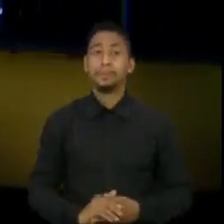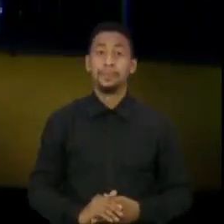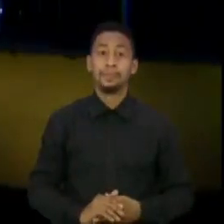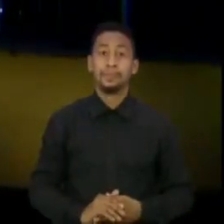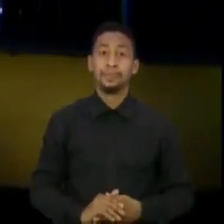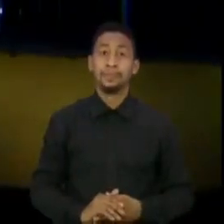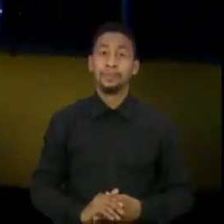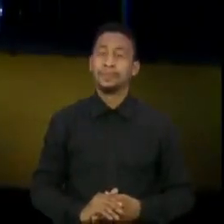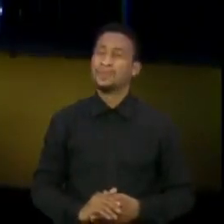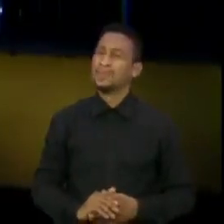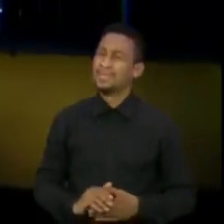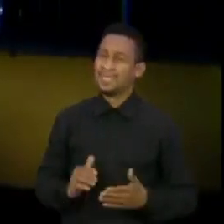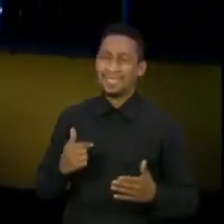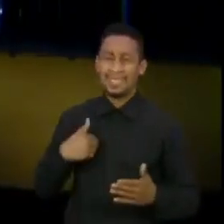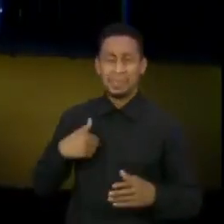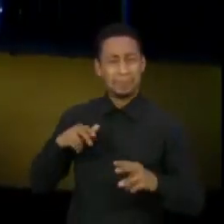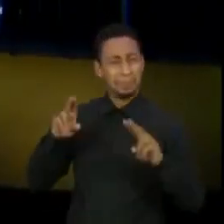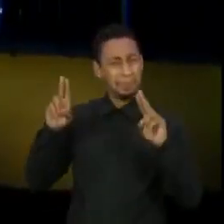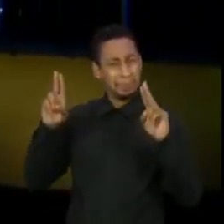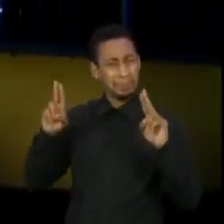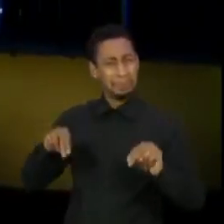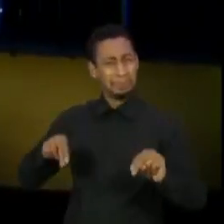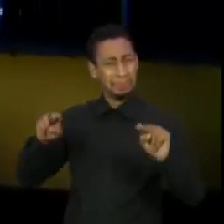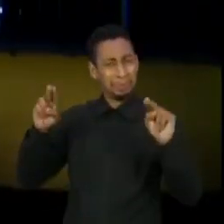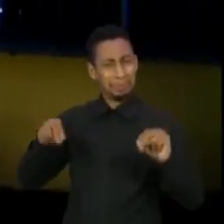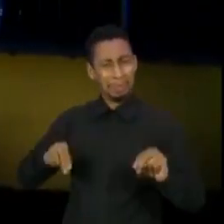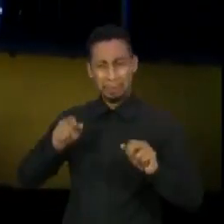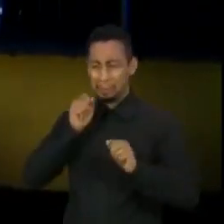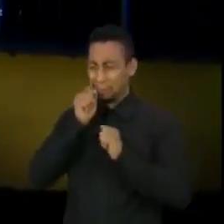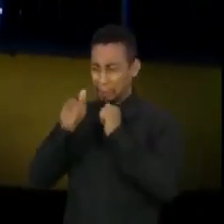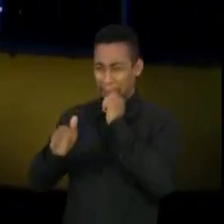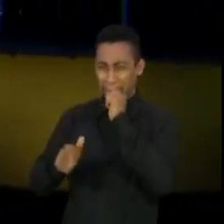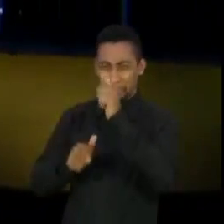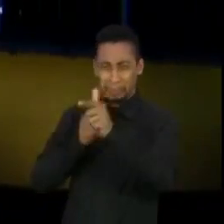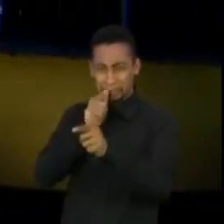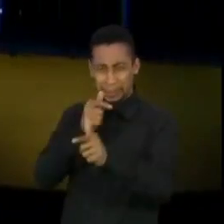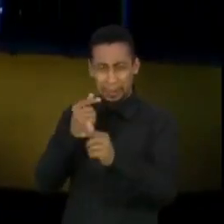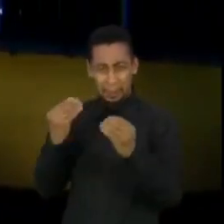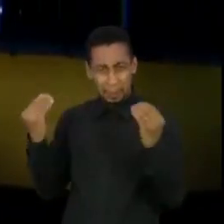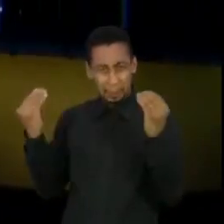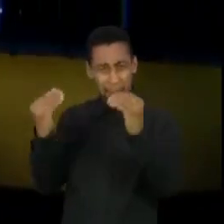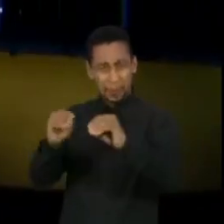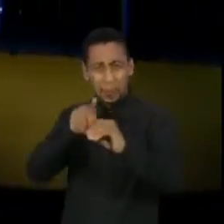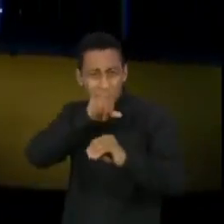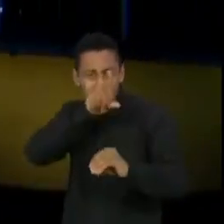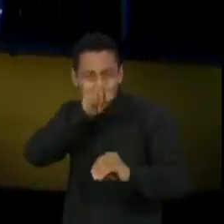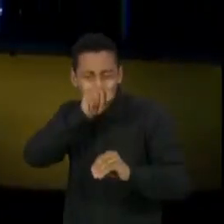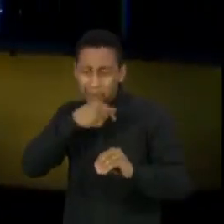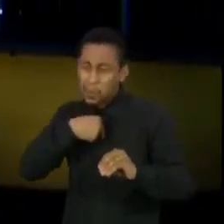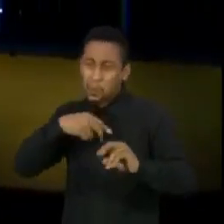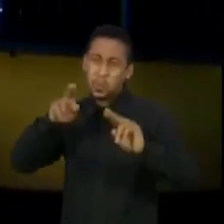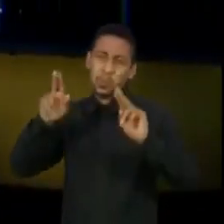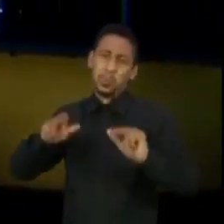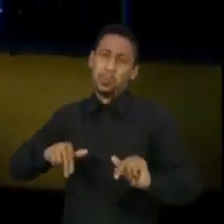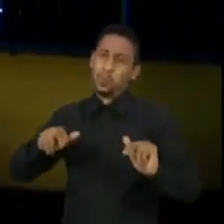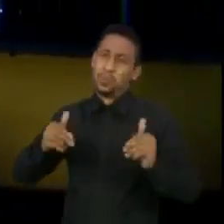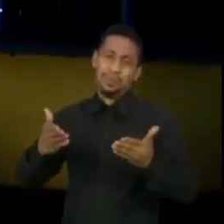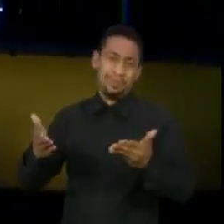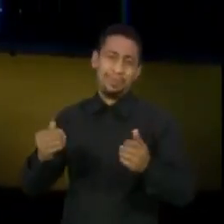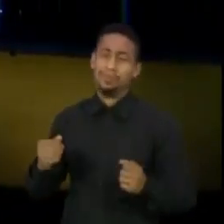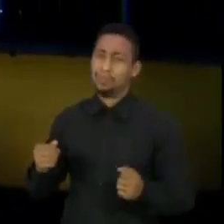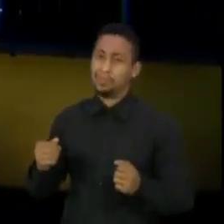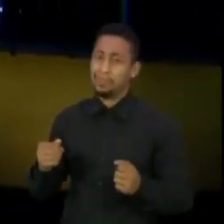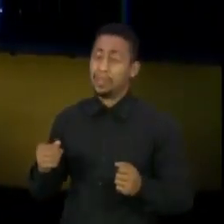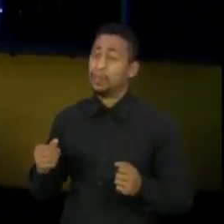Não, Taís, eu nunca fiz esse tipo de ataque. Isso foi um grande equívoco logo